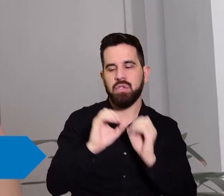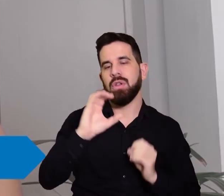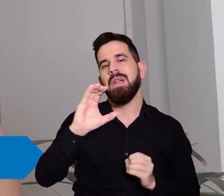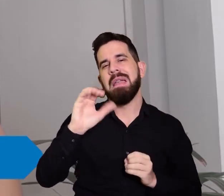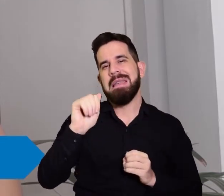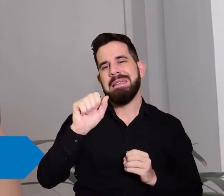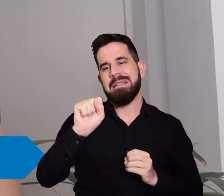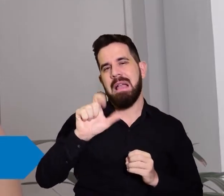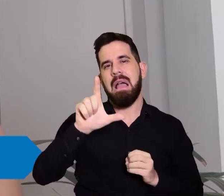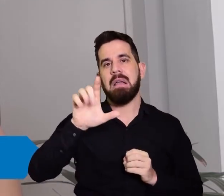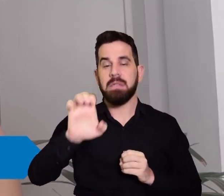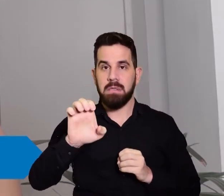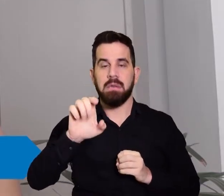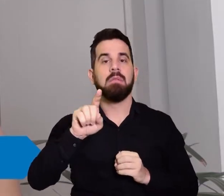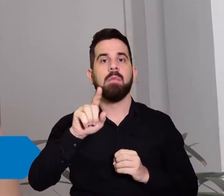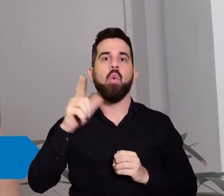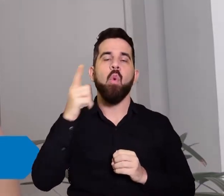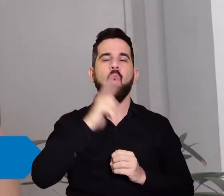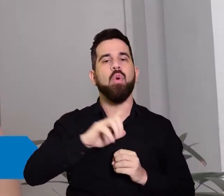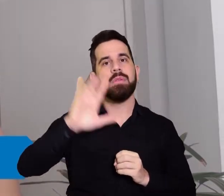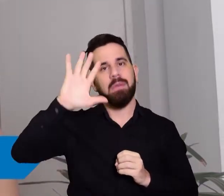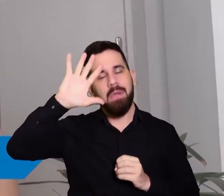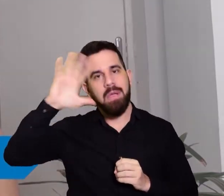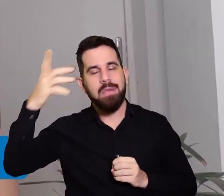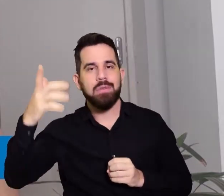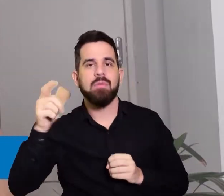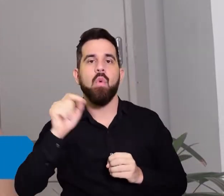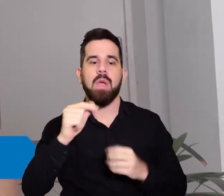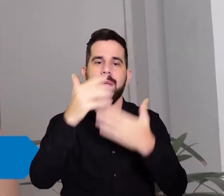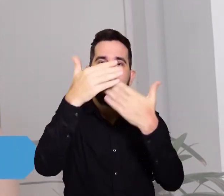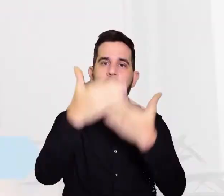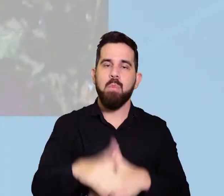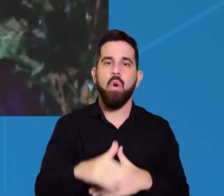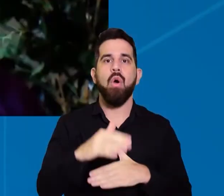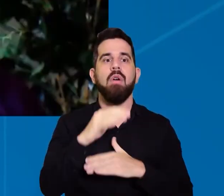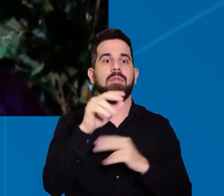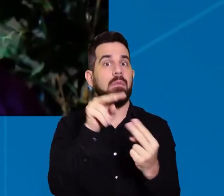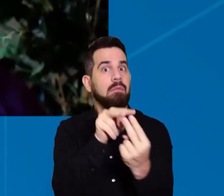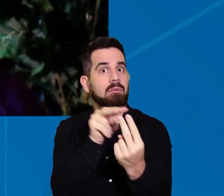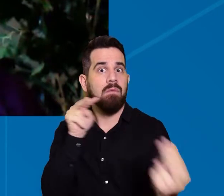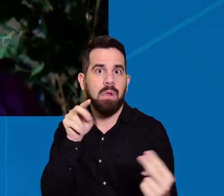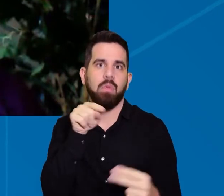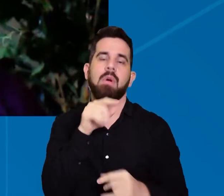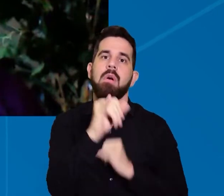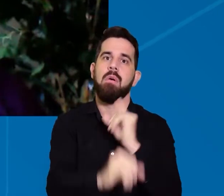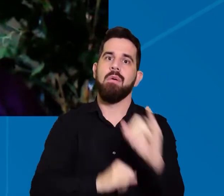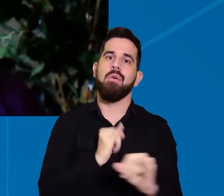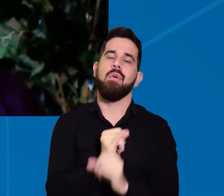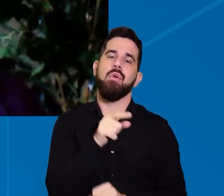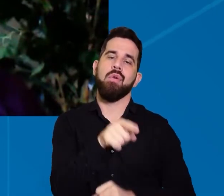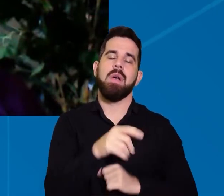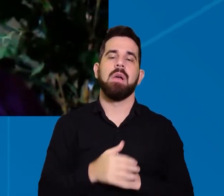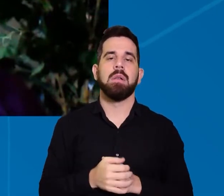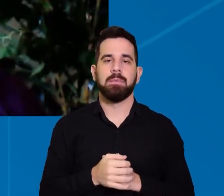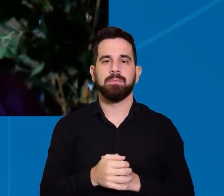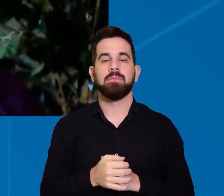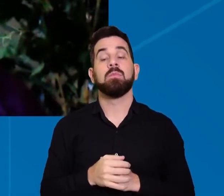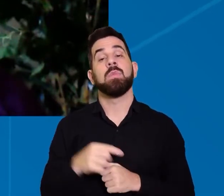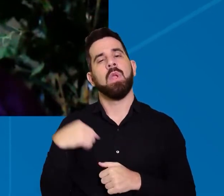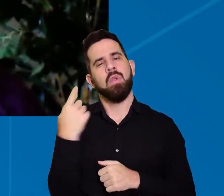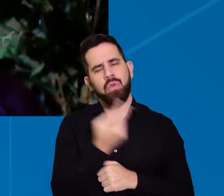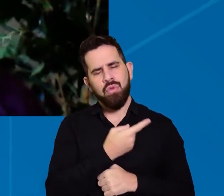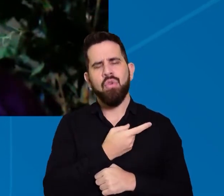online, que agora é referência para outras universidades. Quando nós passamos para o edital